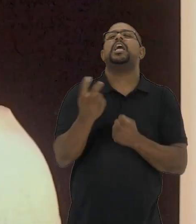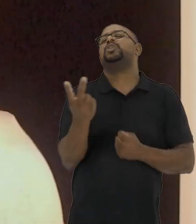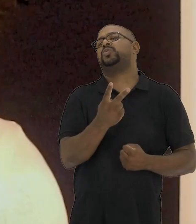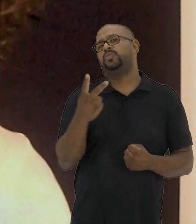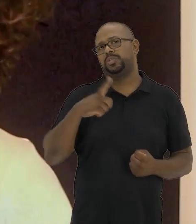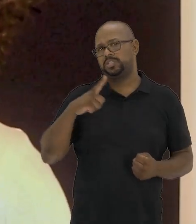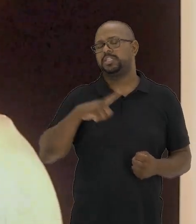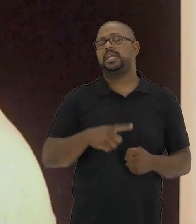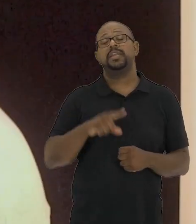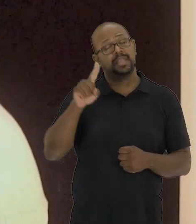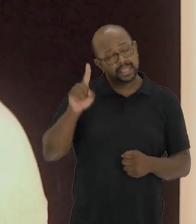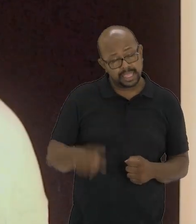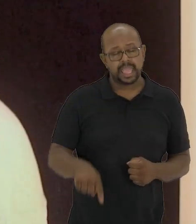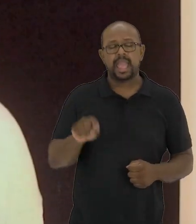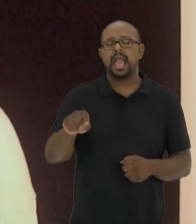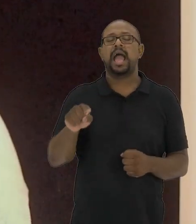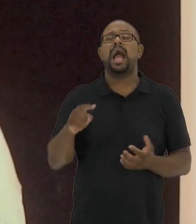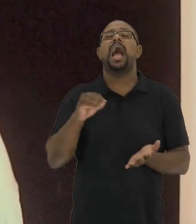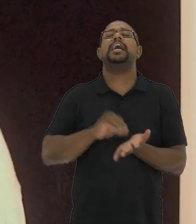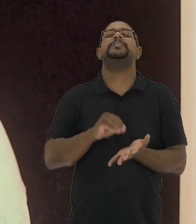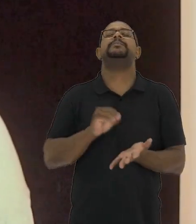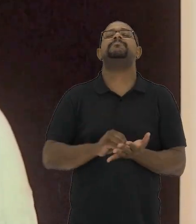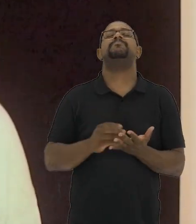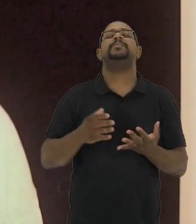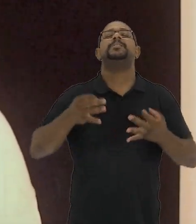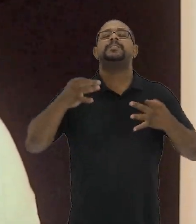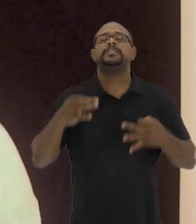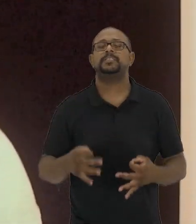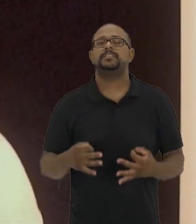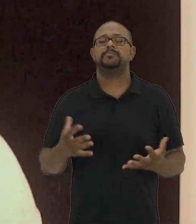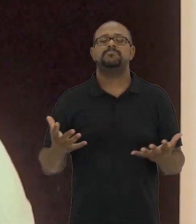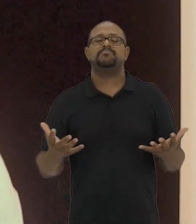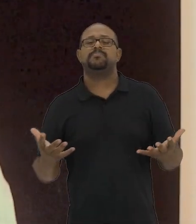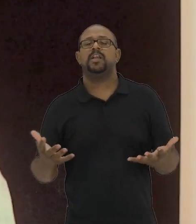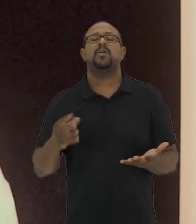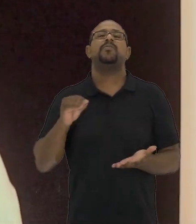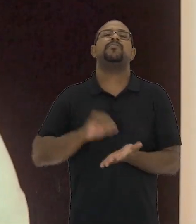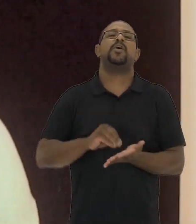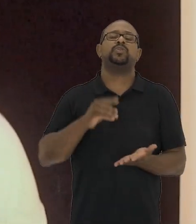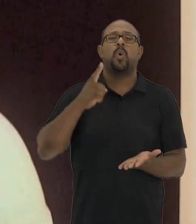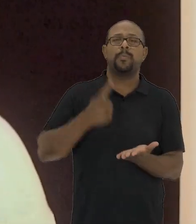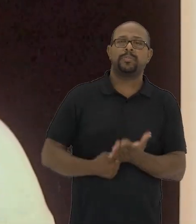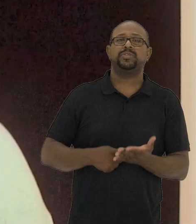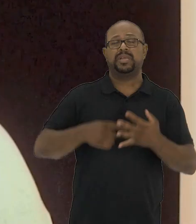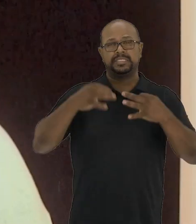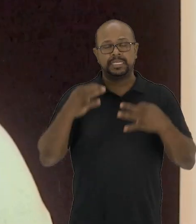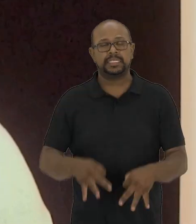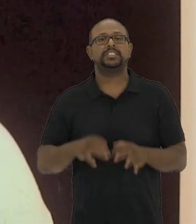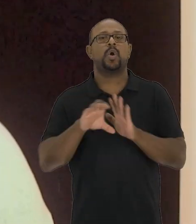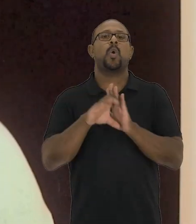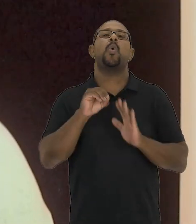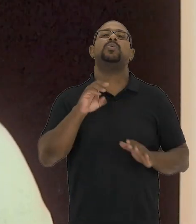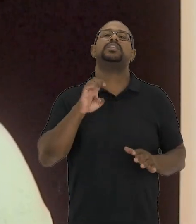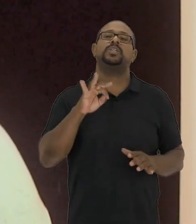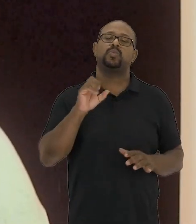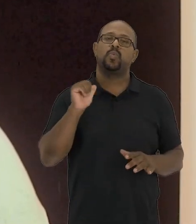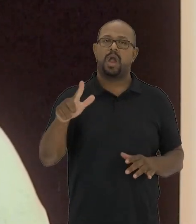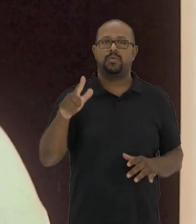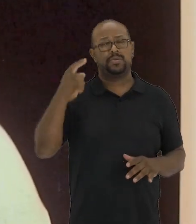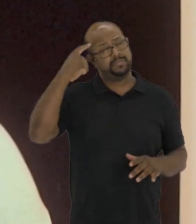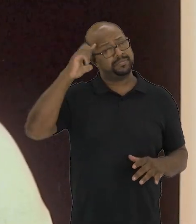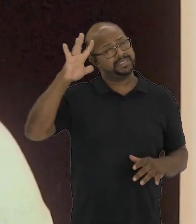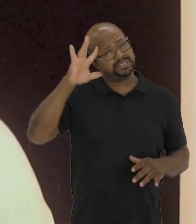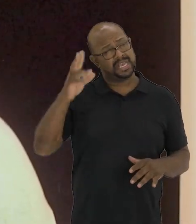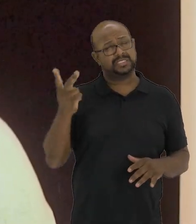característica principal que ambas possuem, que é a instabilidade, o descompromisso com as certezas